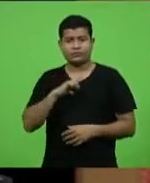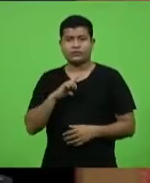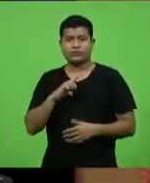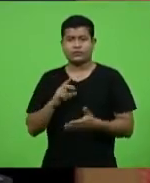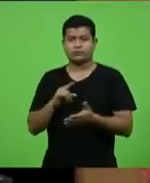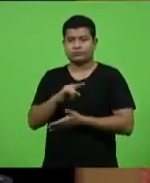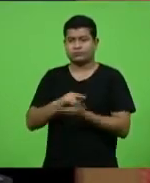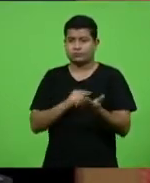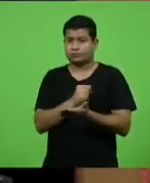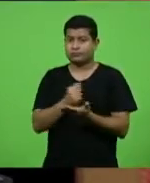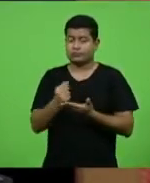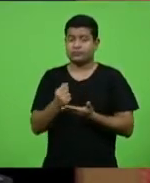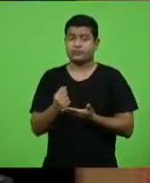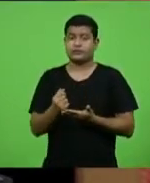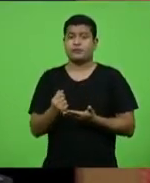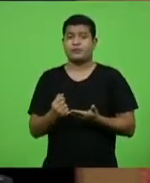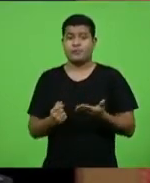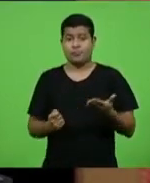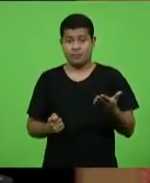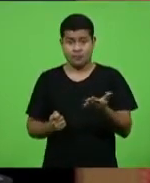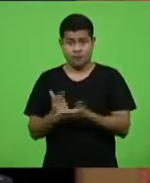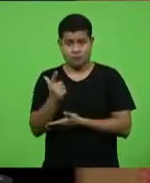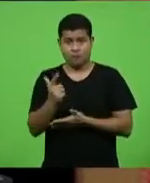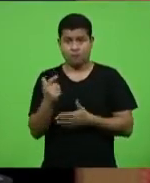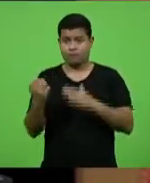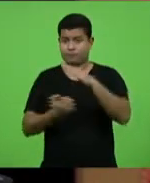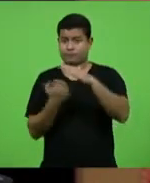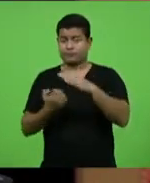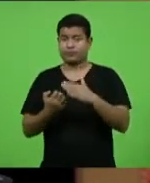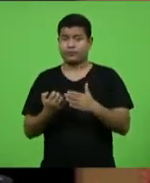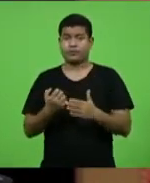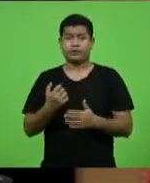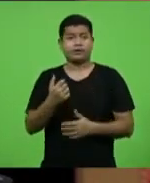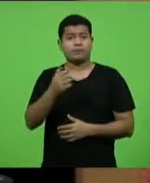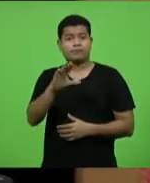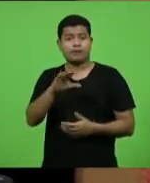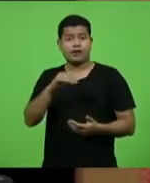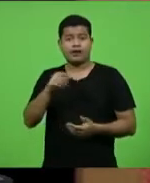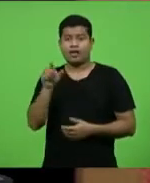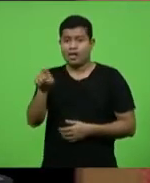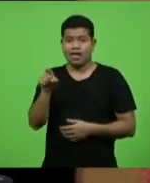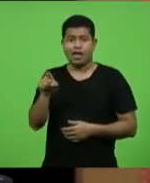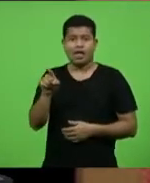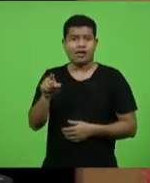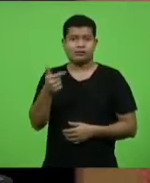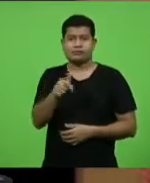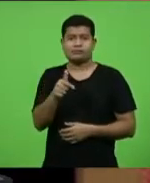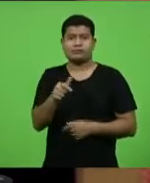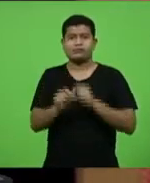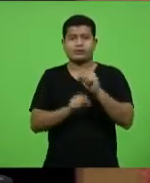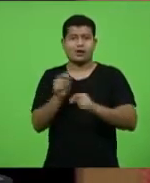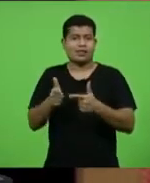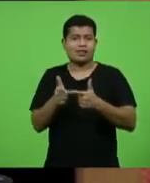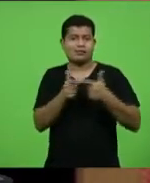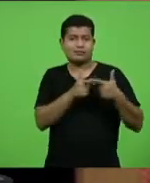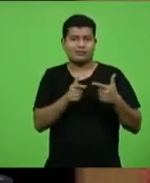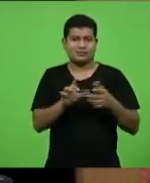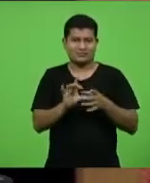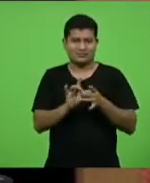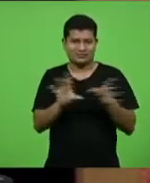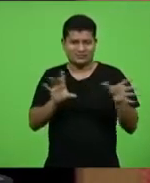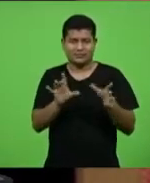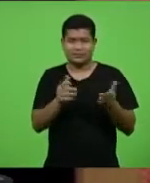de vacina de empresa que não tem autorização da Anvisa. Então, se a vacina tem